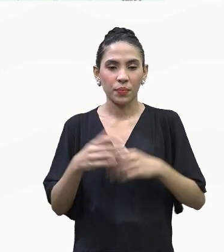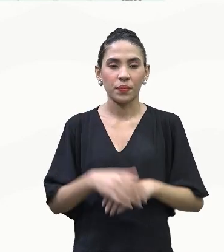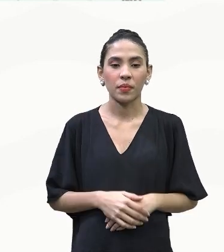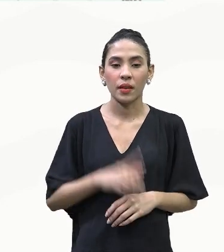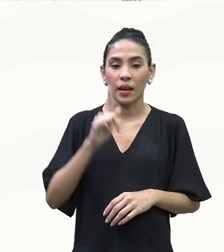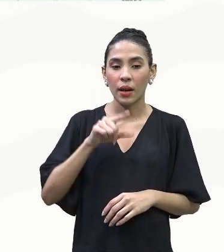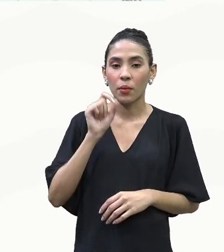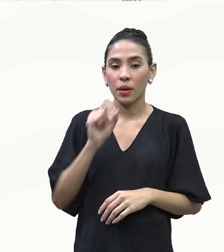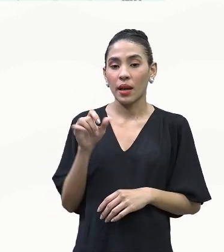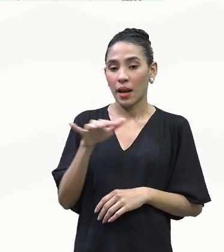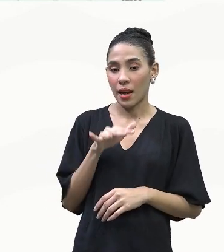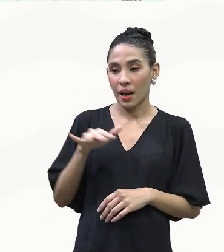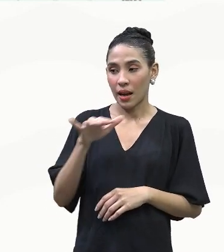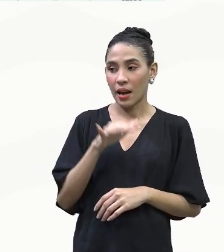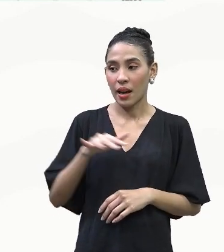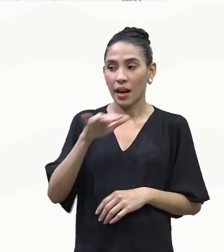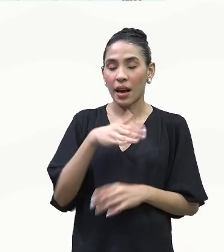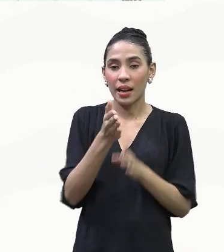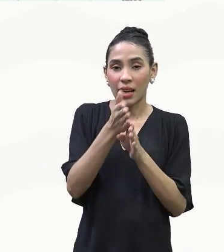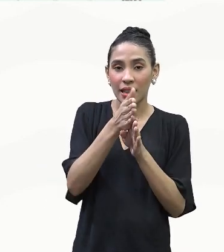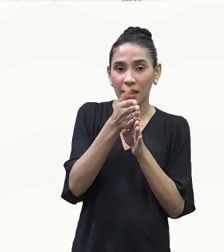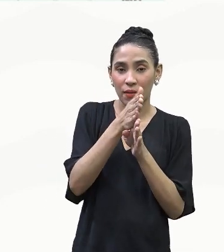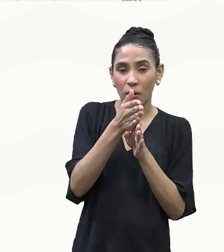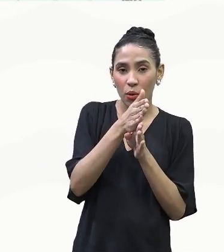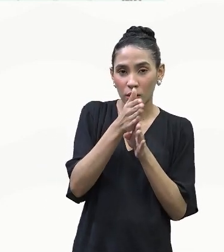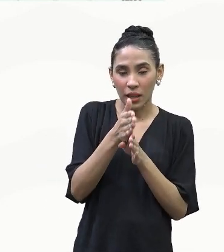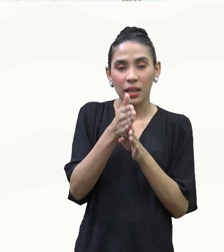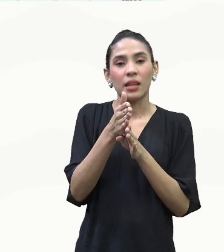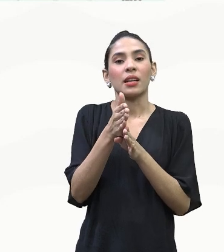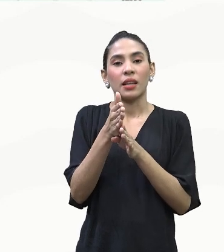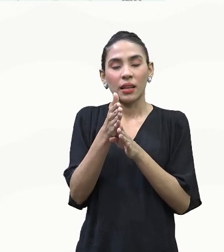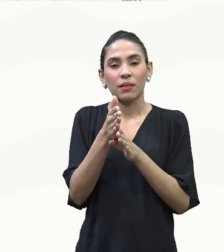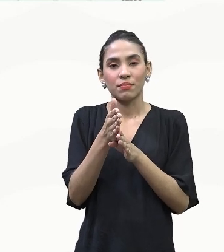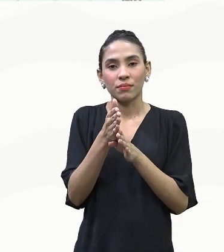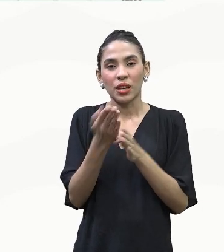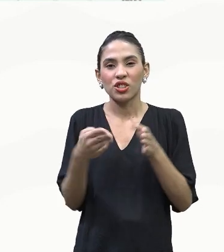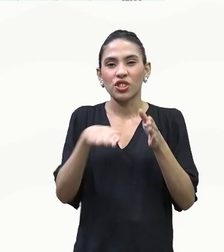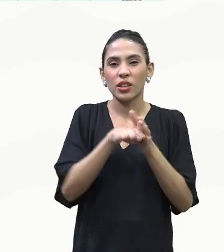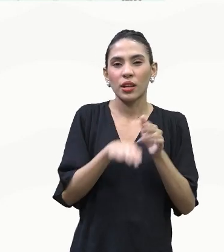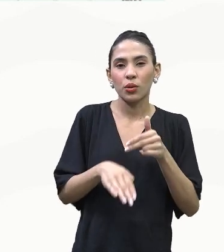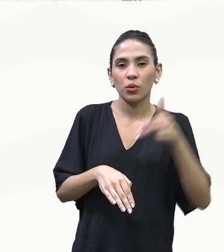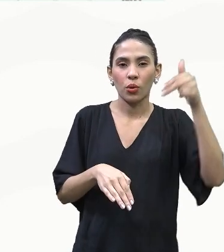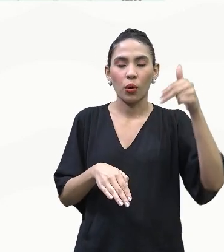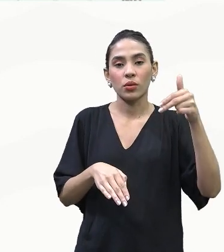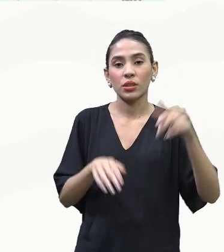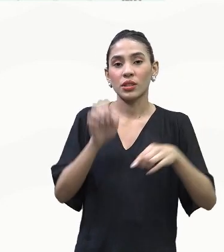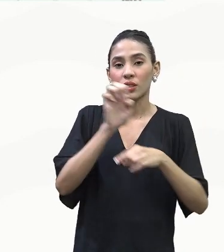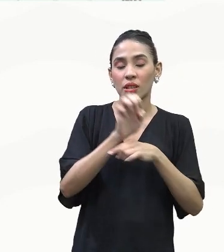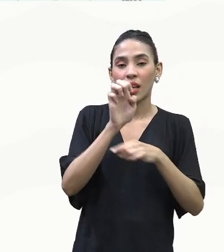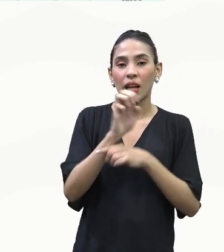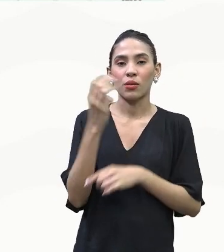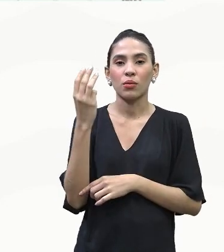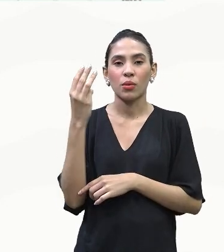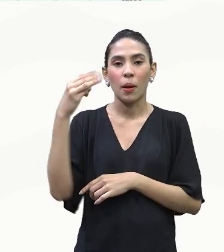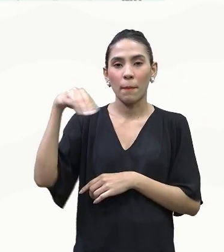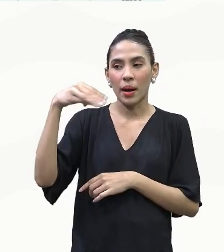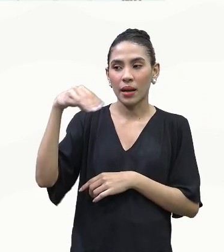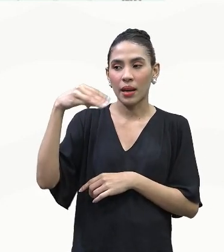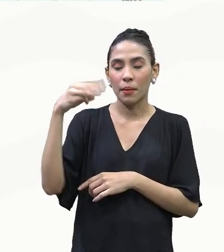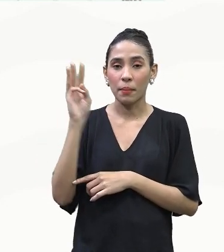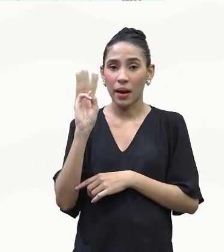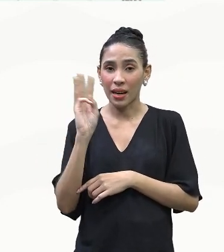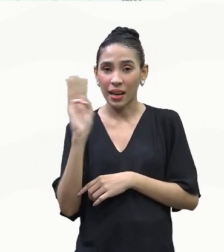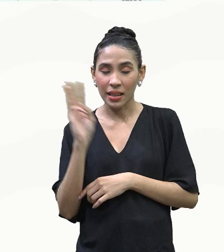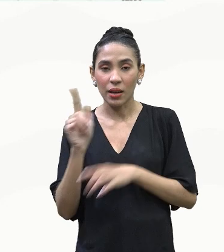é que essa área é cada vez mais saindo para o nosso extremo norte. Então, os estados do Maranhão, Tocantins,